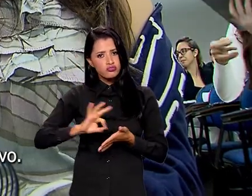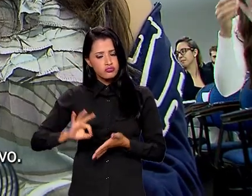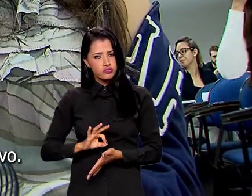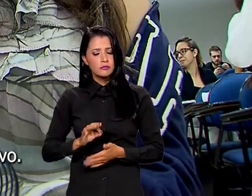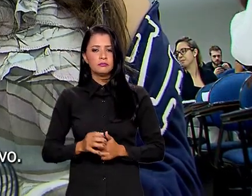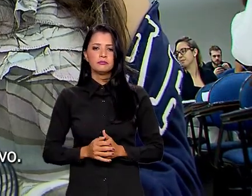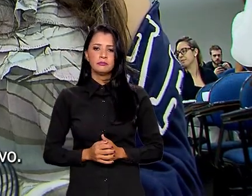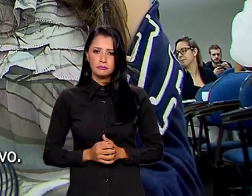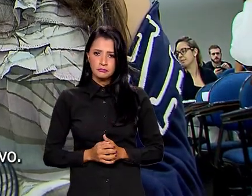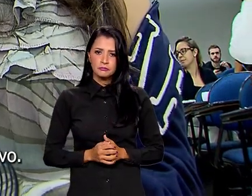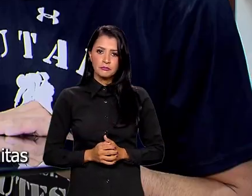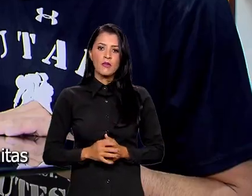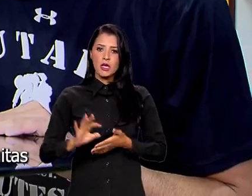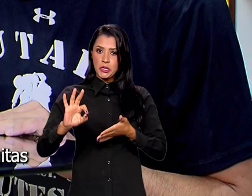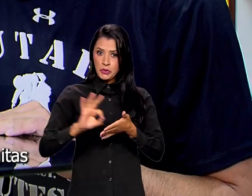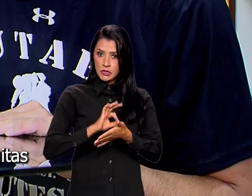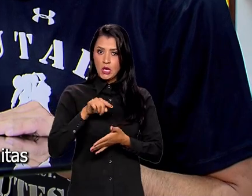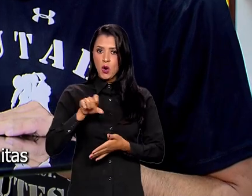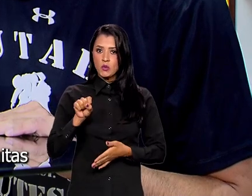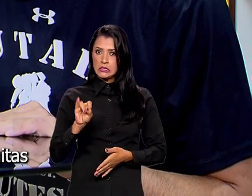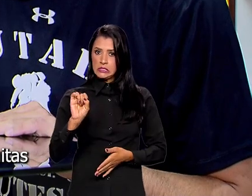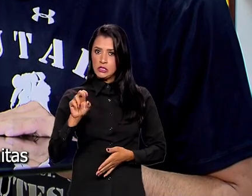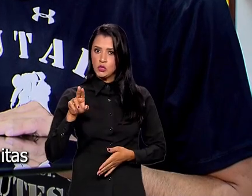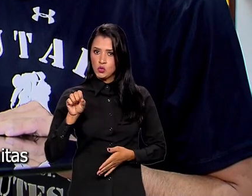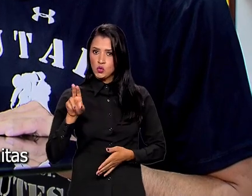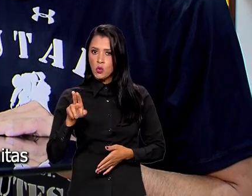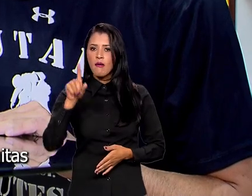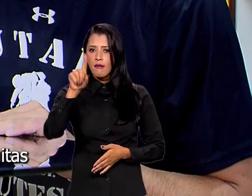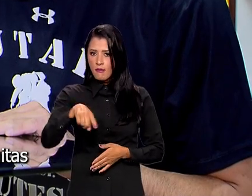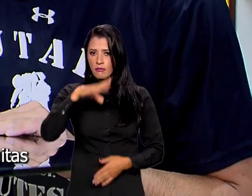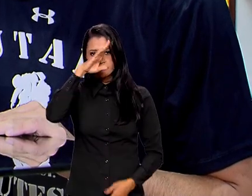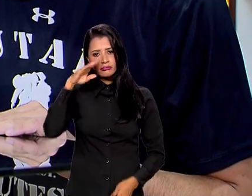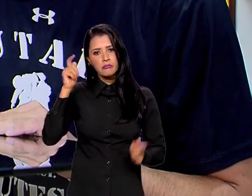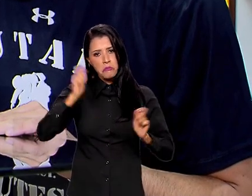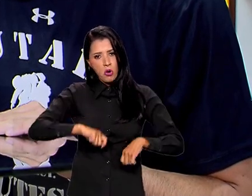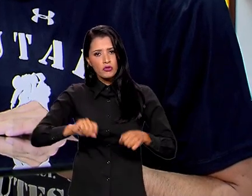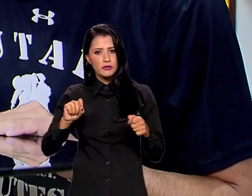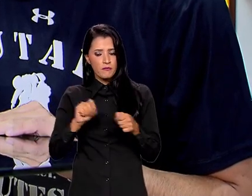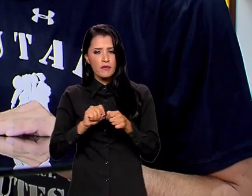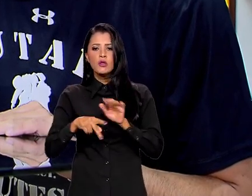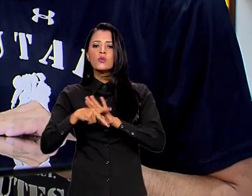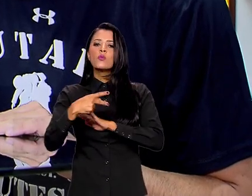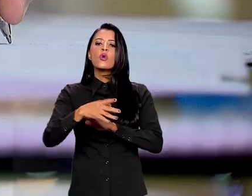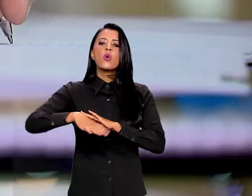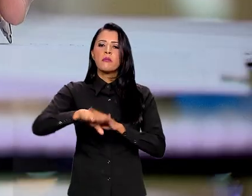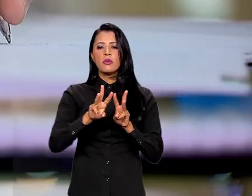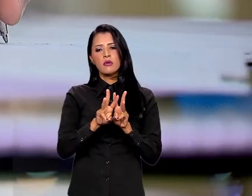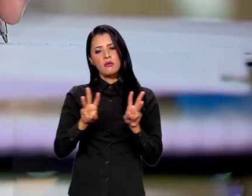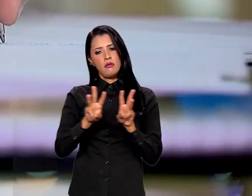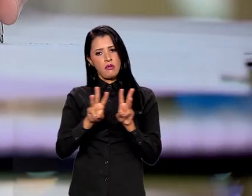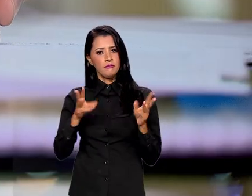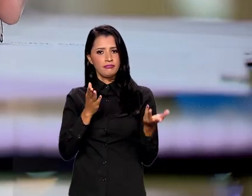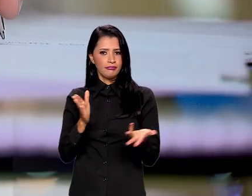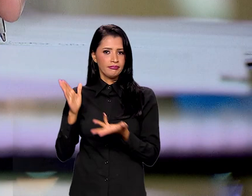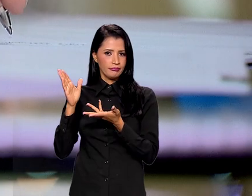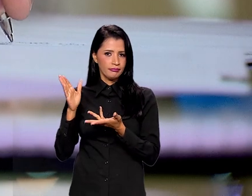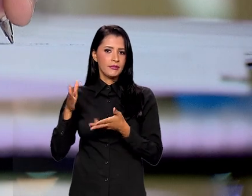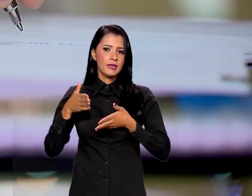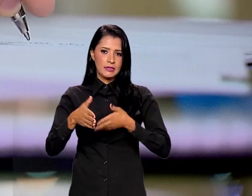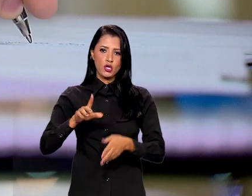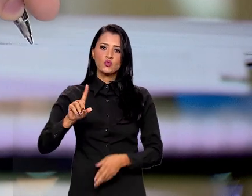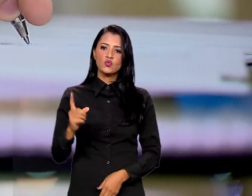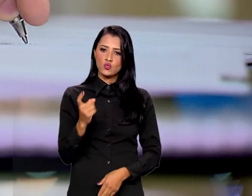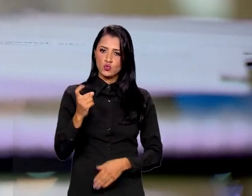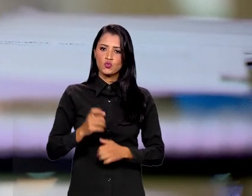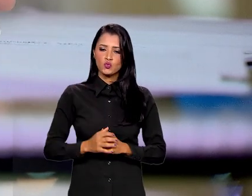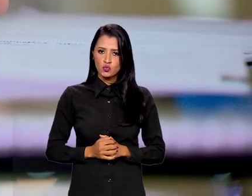inscreveram no processo seletivo. As inscrições para o SISU são gratuitas e podem ser feitas exclusivamente pela internet no